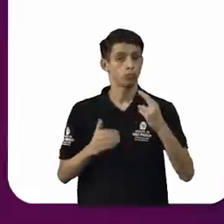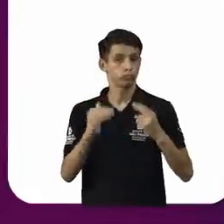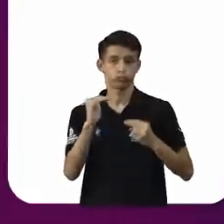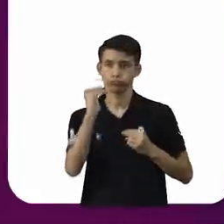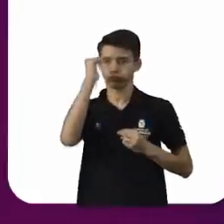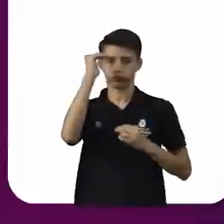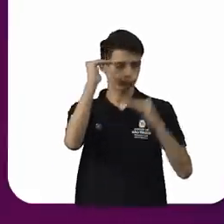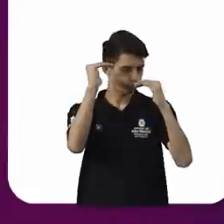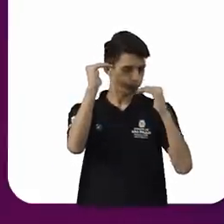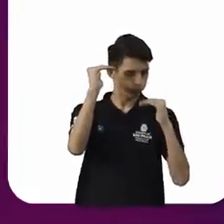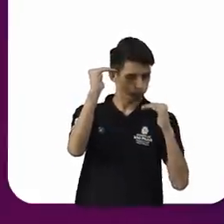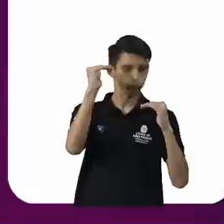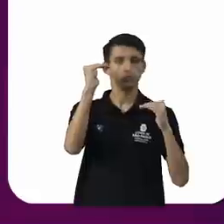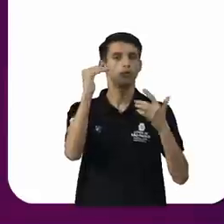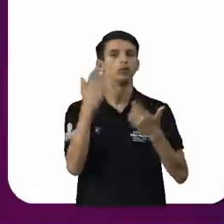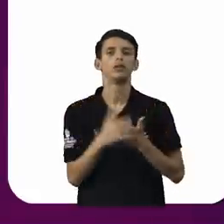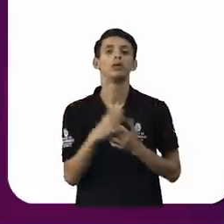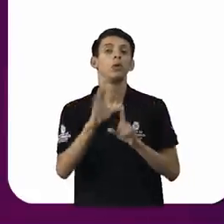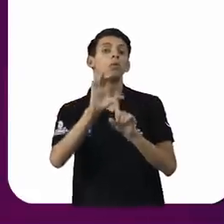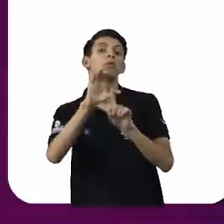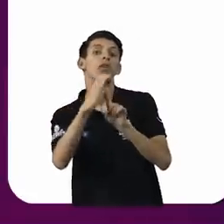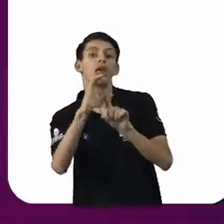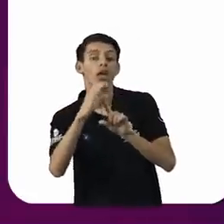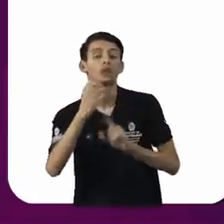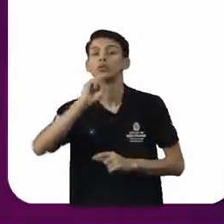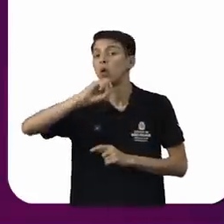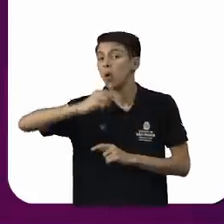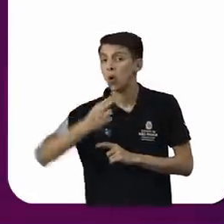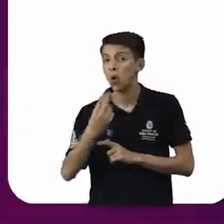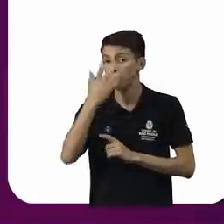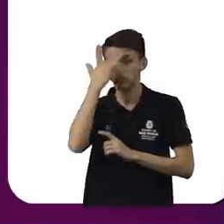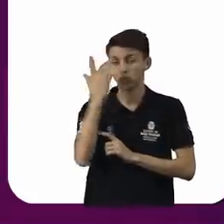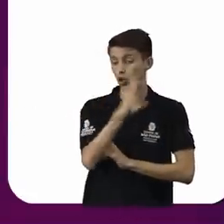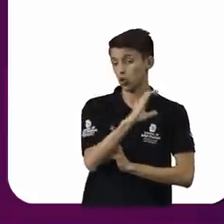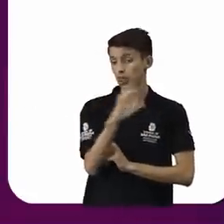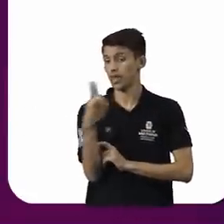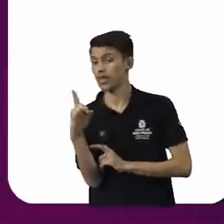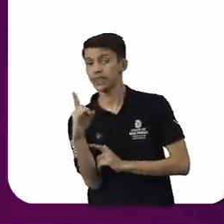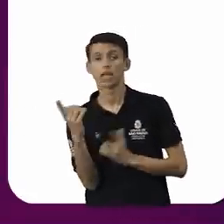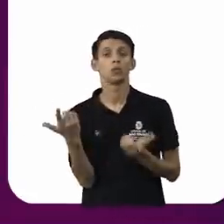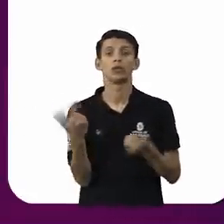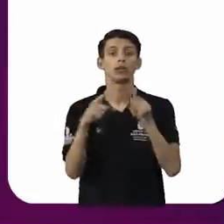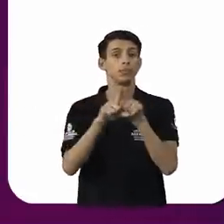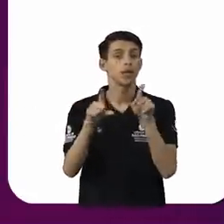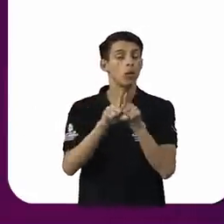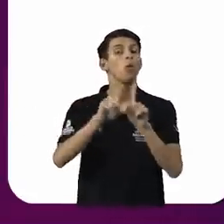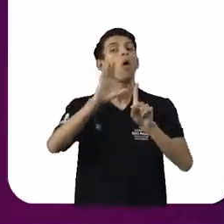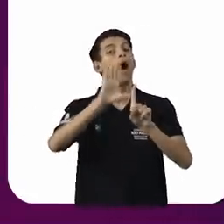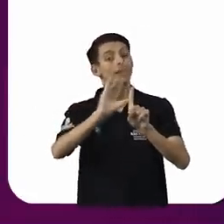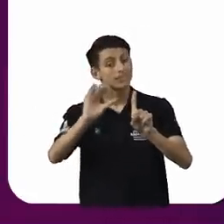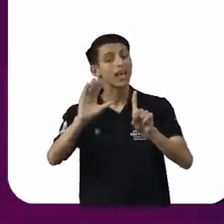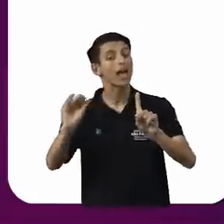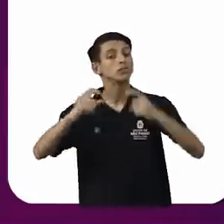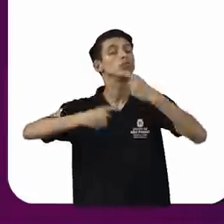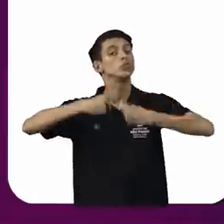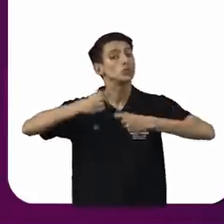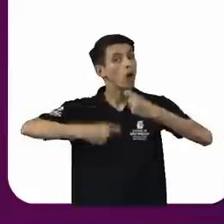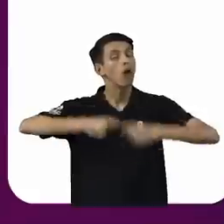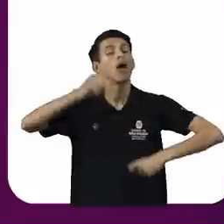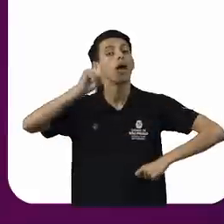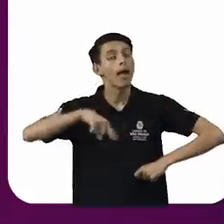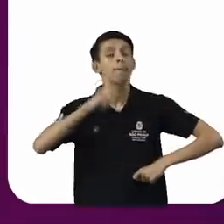cliente, por alguém que coordena o estágio. Então, o assédio sexual é sempre essa situação